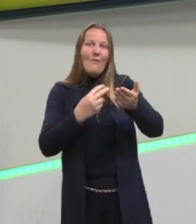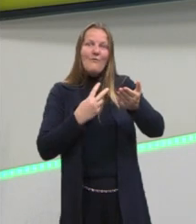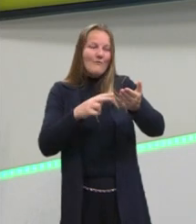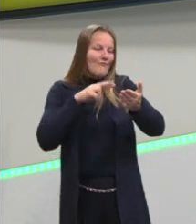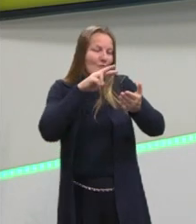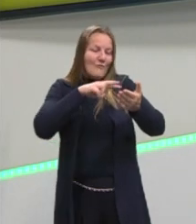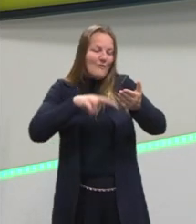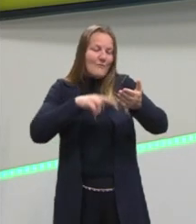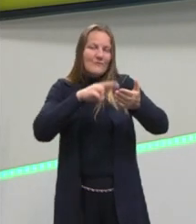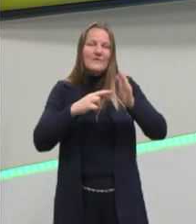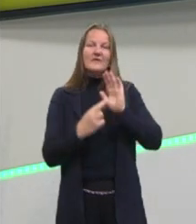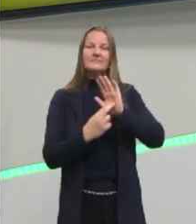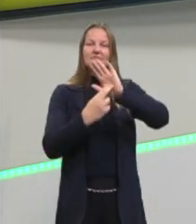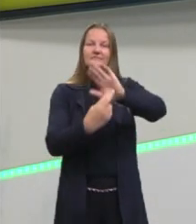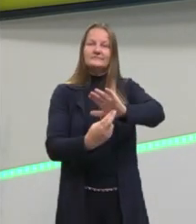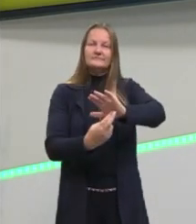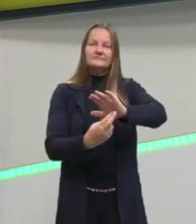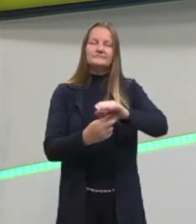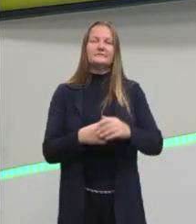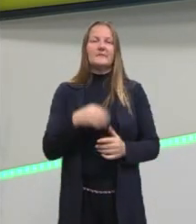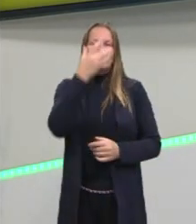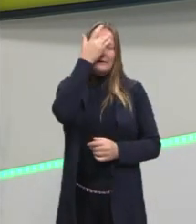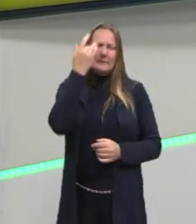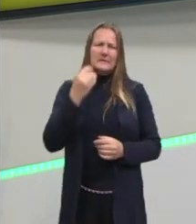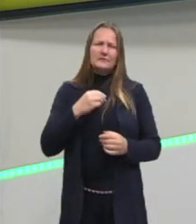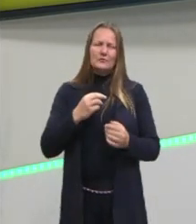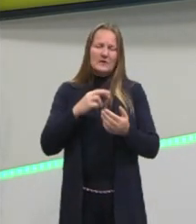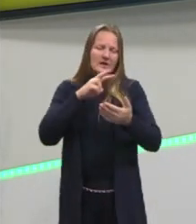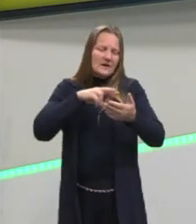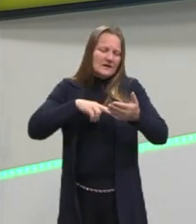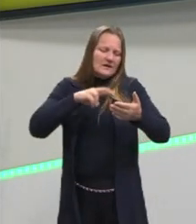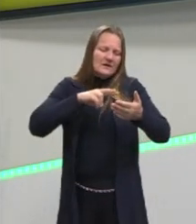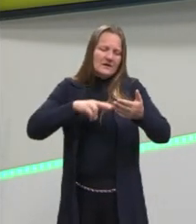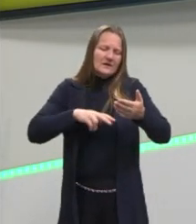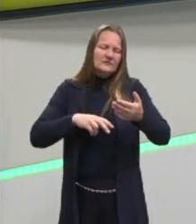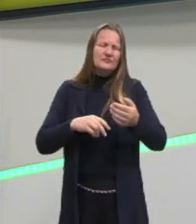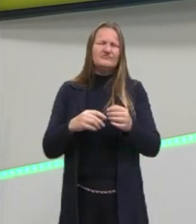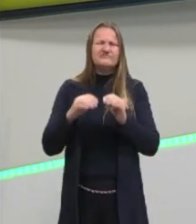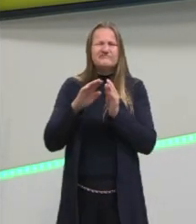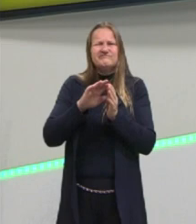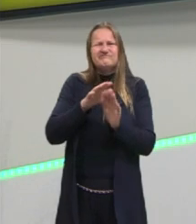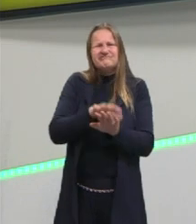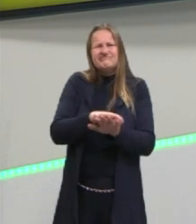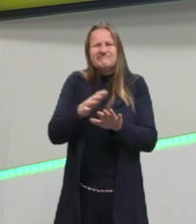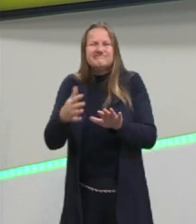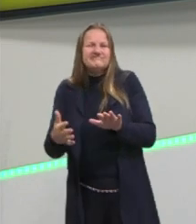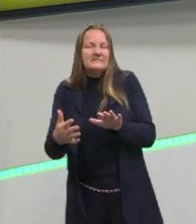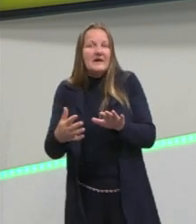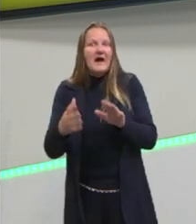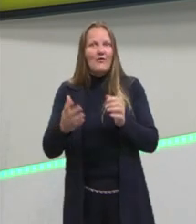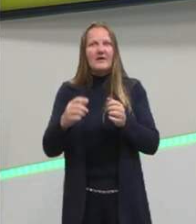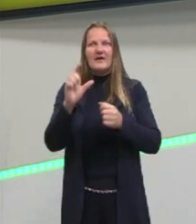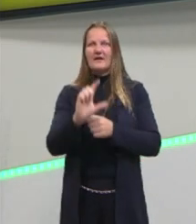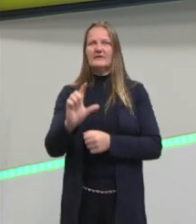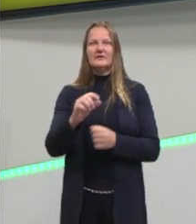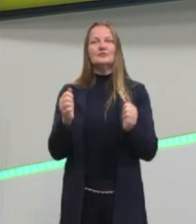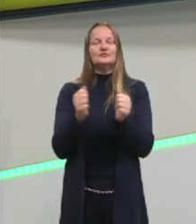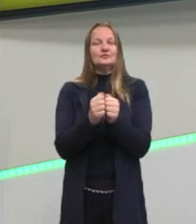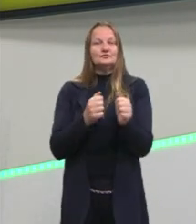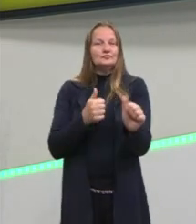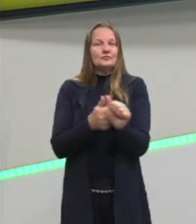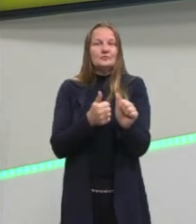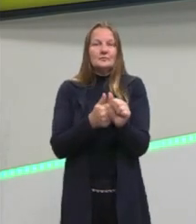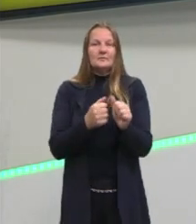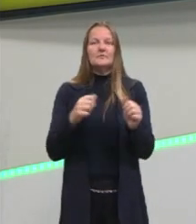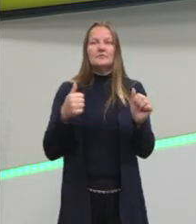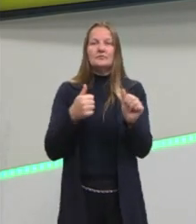questão da representatividade. A pessoa que está lá marginalizada agora, ela faz parte, ela está dentro daquele